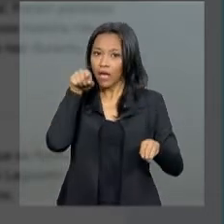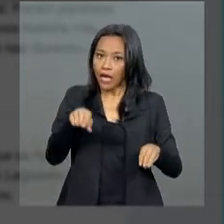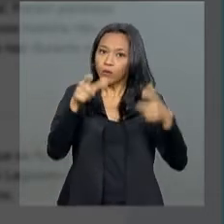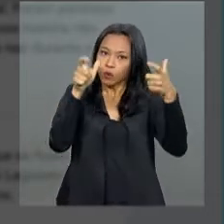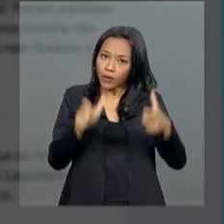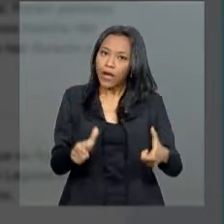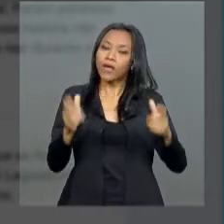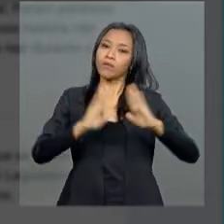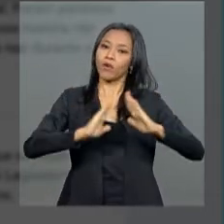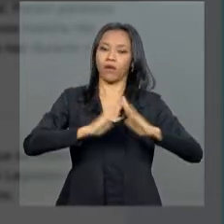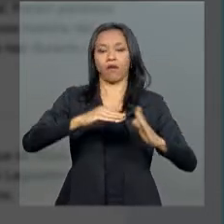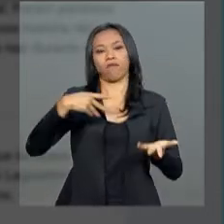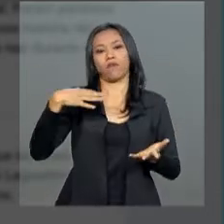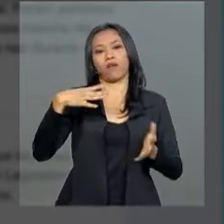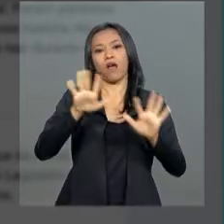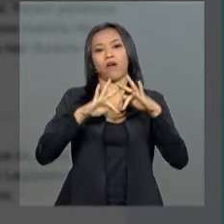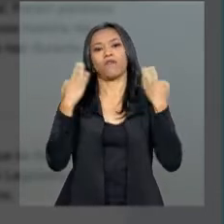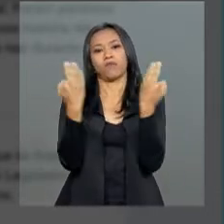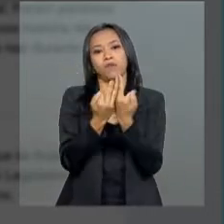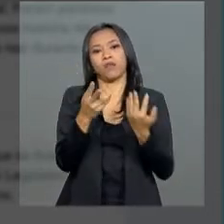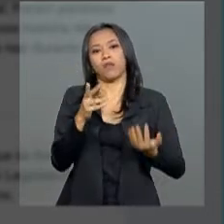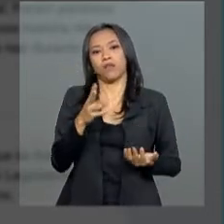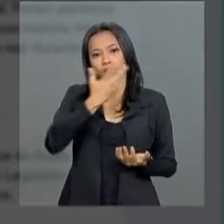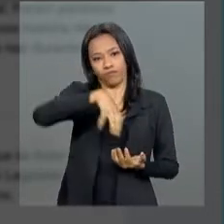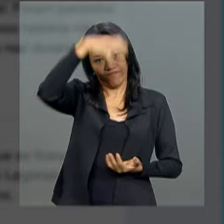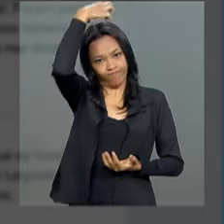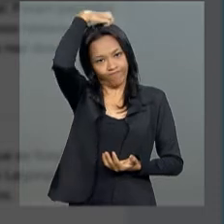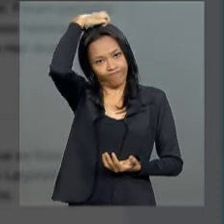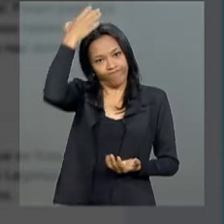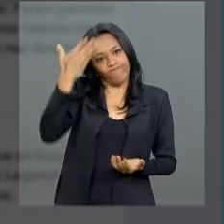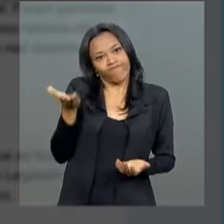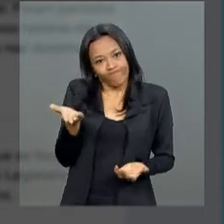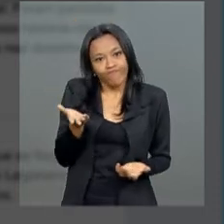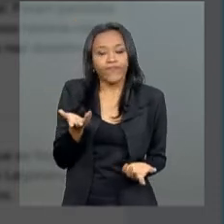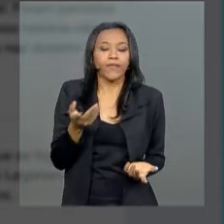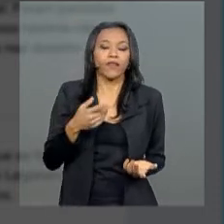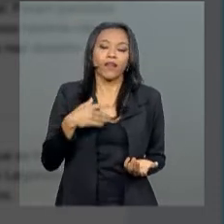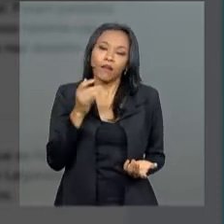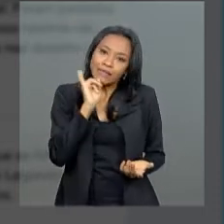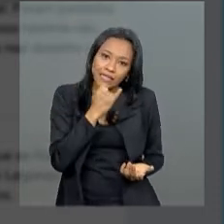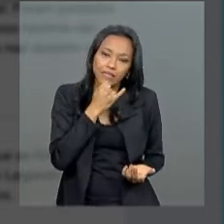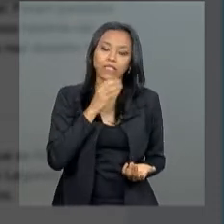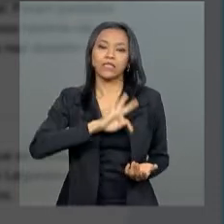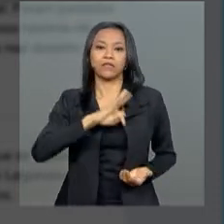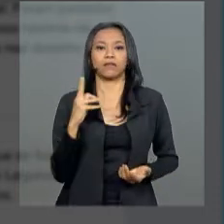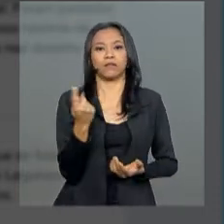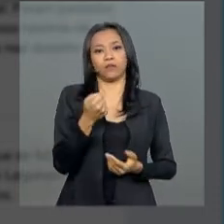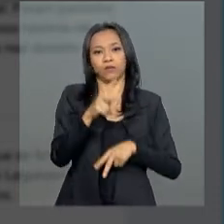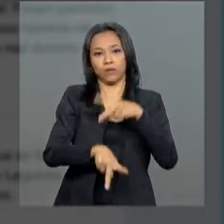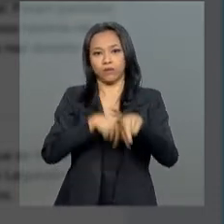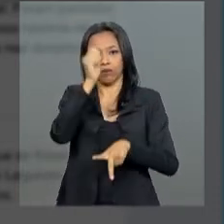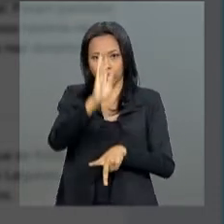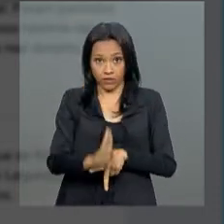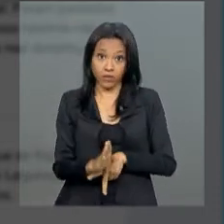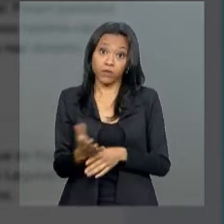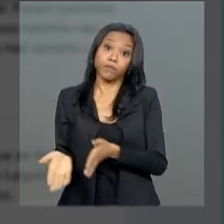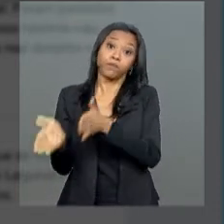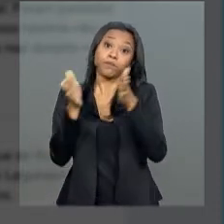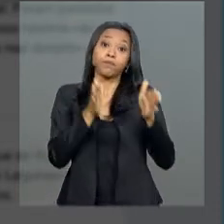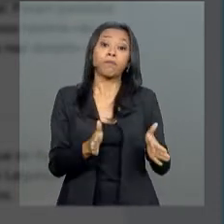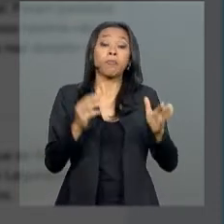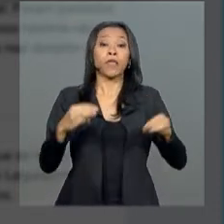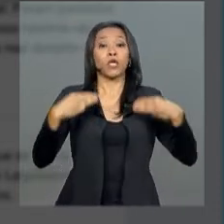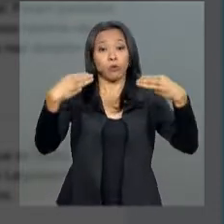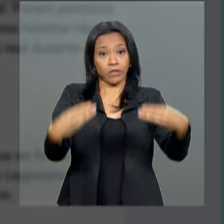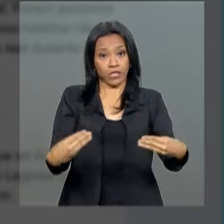durante o império. Na verdade, ele disse que é uma grande tristeza para todos os brasileiros. E o Ministério da Educação,